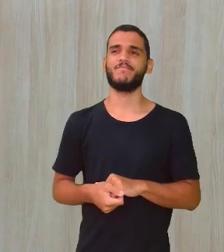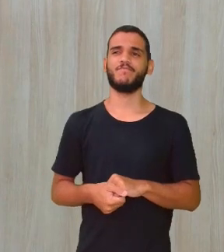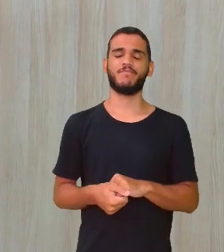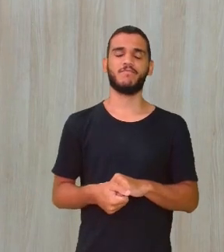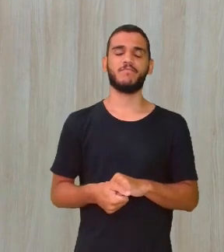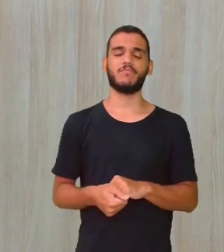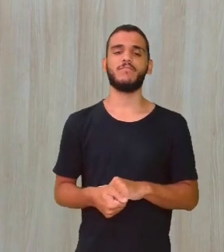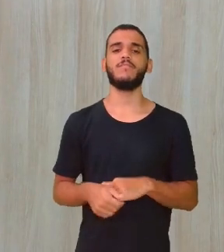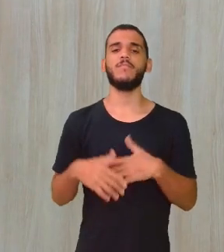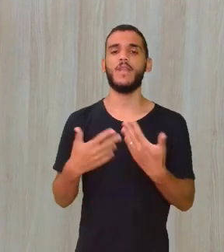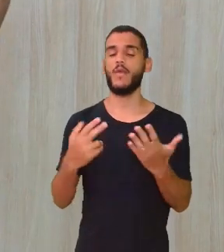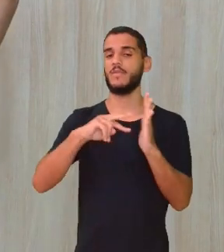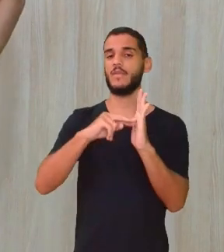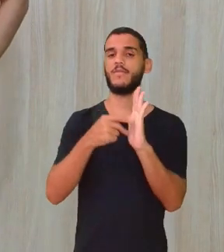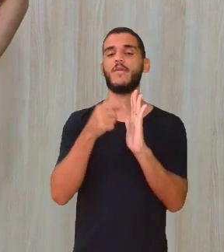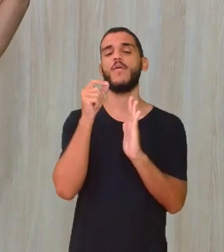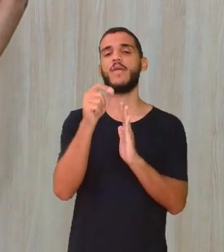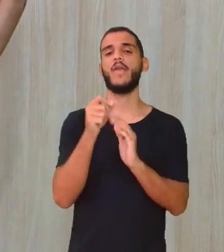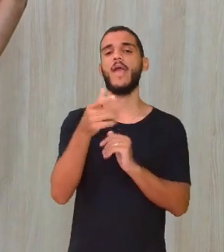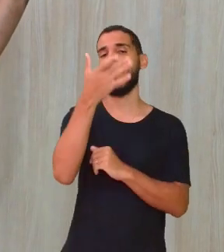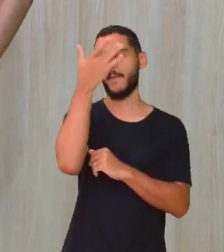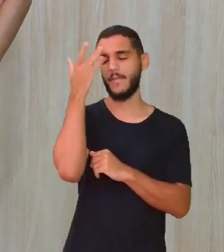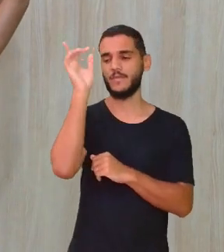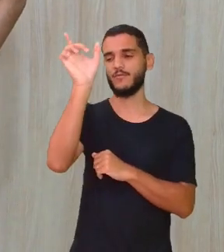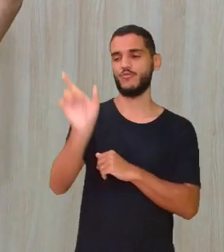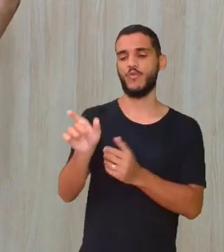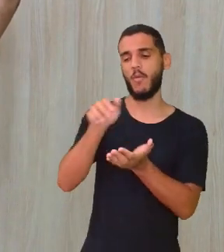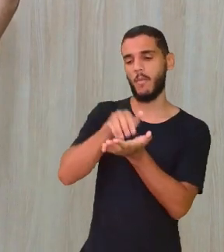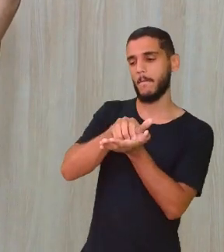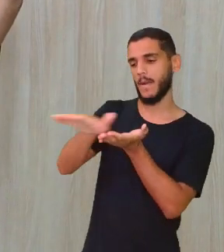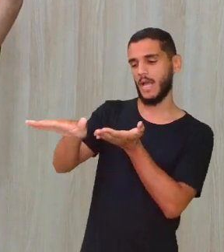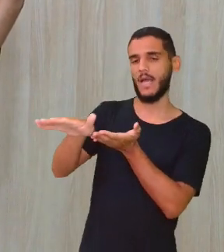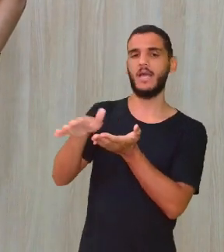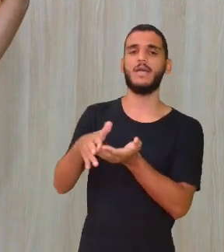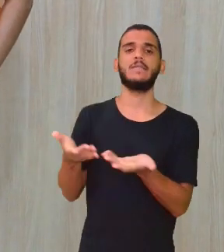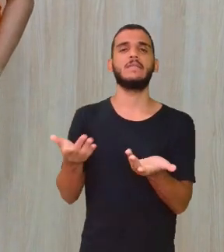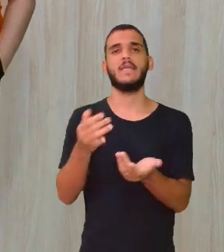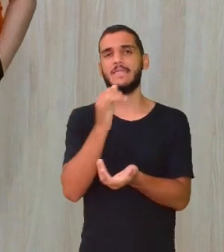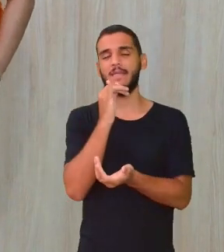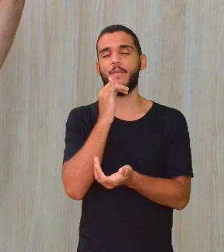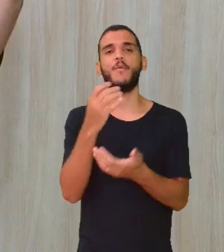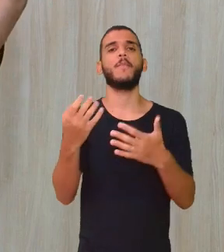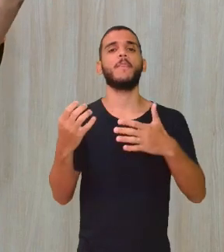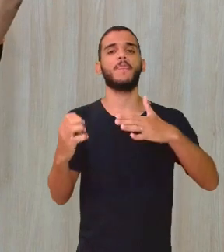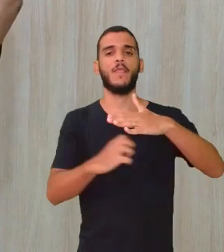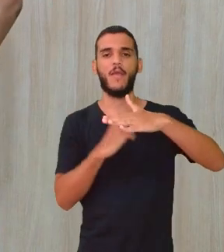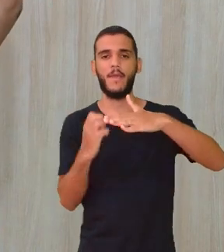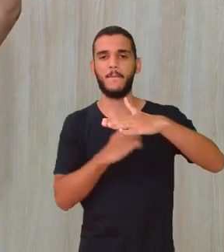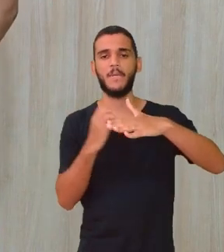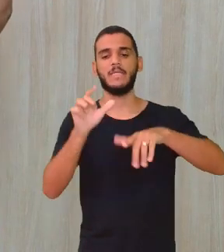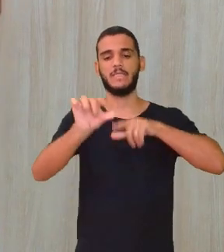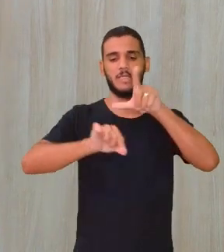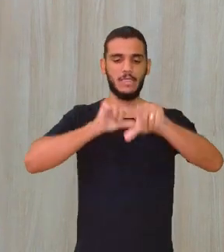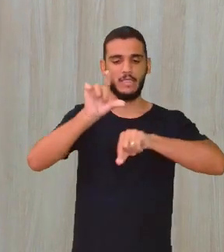Isso significa que o indivíduo excluído em uma entrevista de emprego, por exemplo, por se utilizar de uma variedade